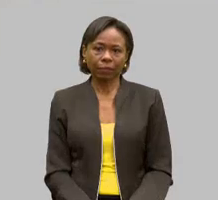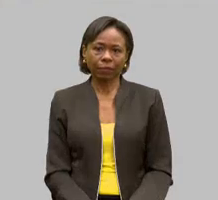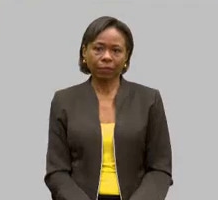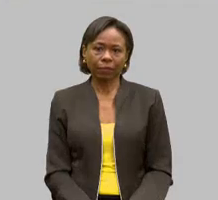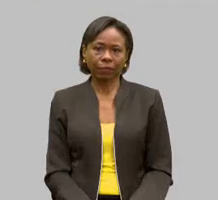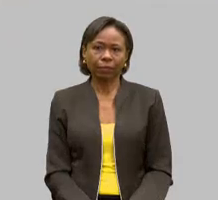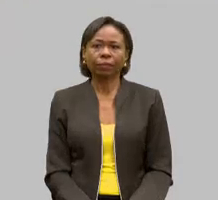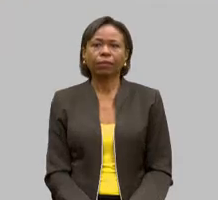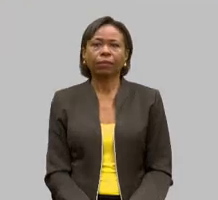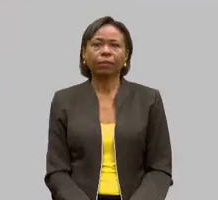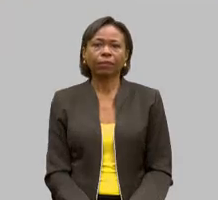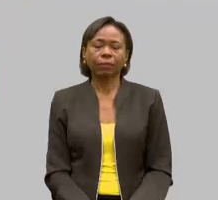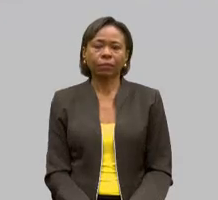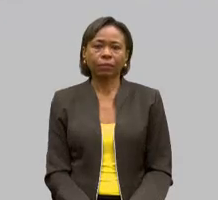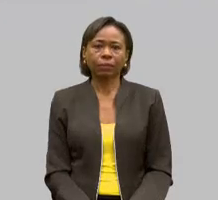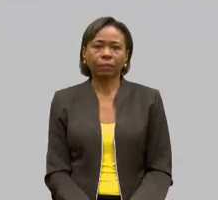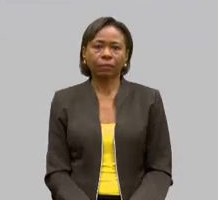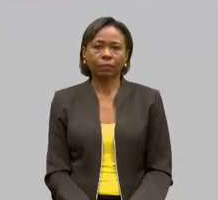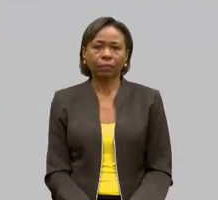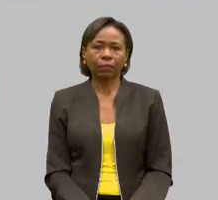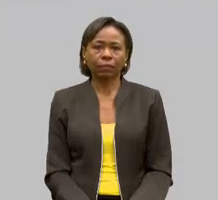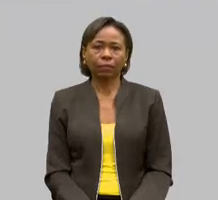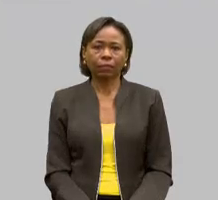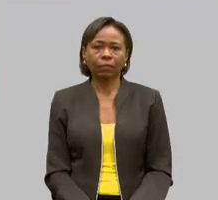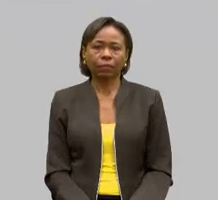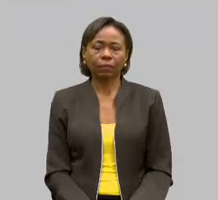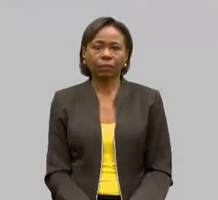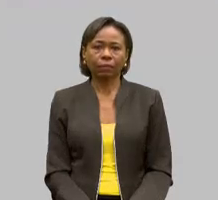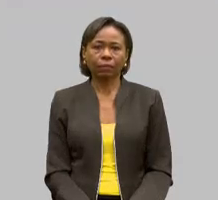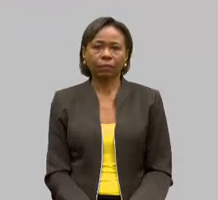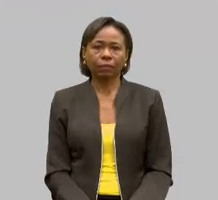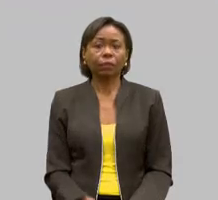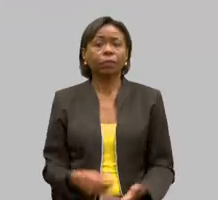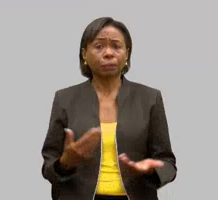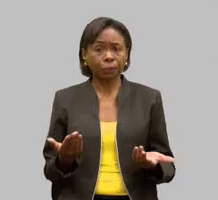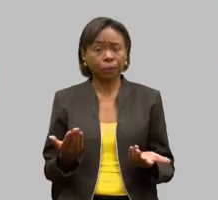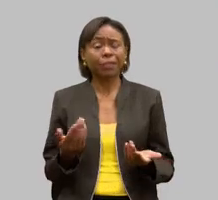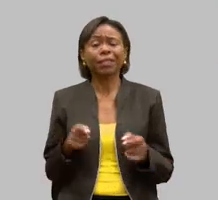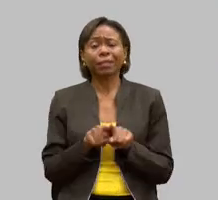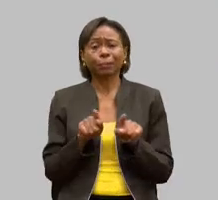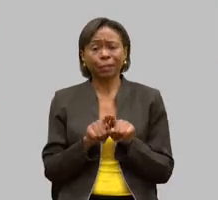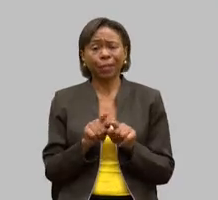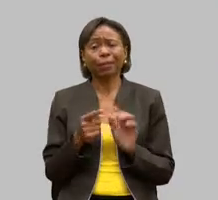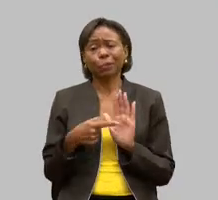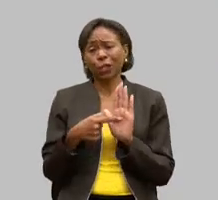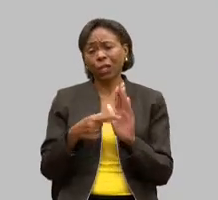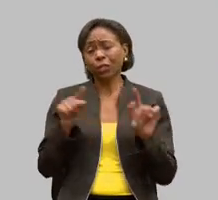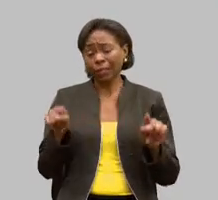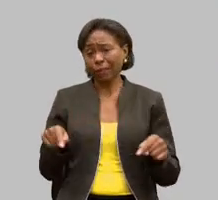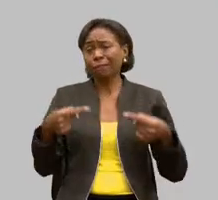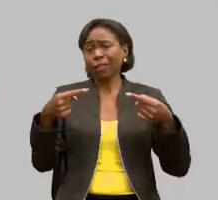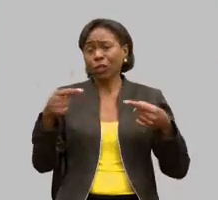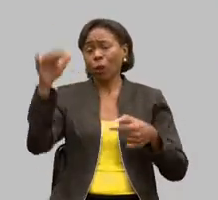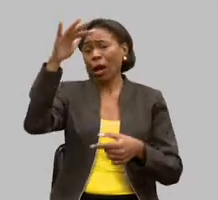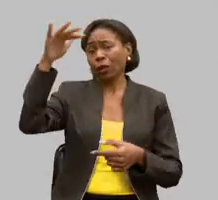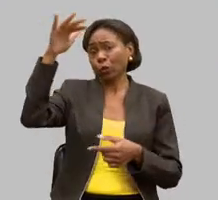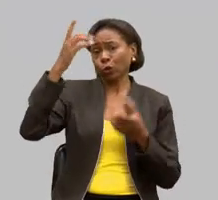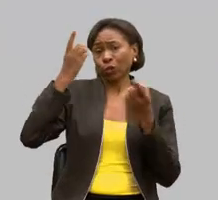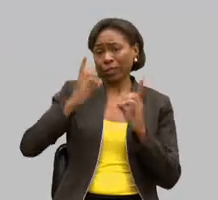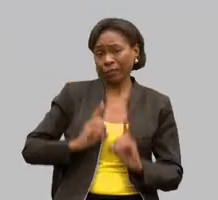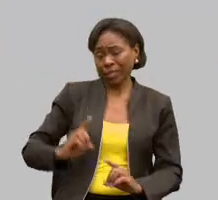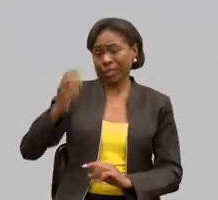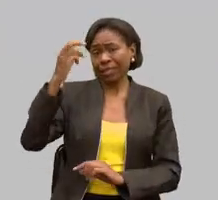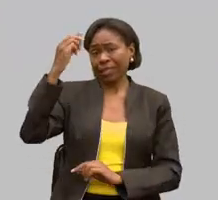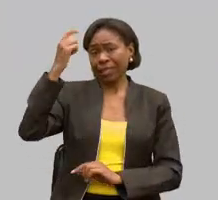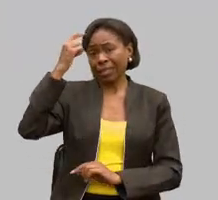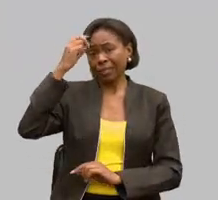dentro desse contexto eu gostaria de dizer dos desafios no atendimento do adulto com deficiência intelectual altamente